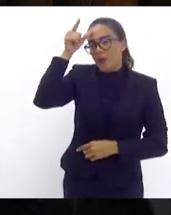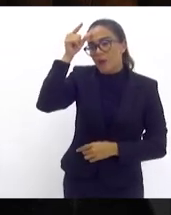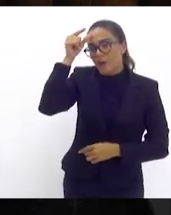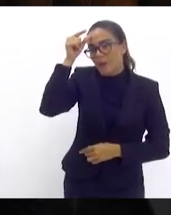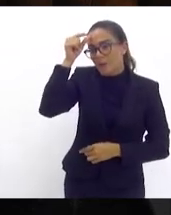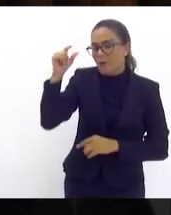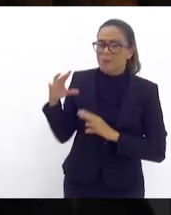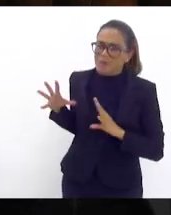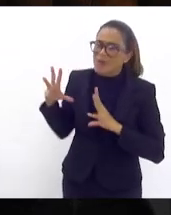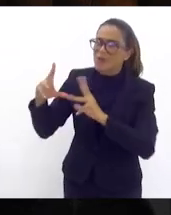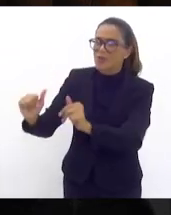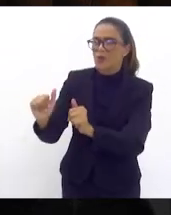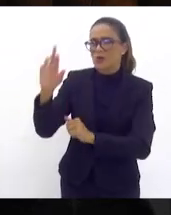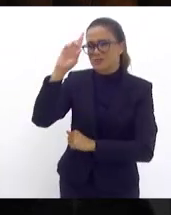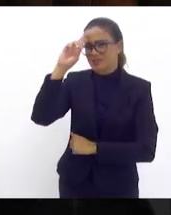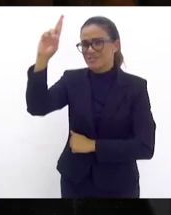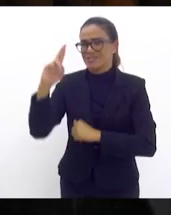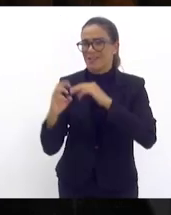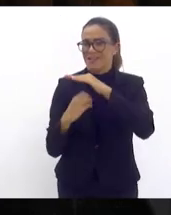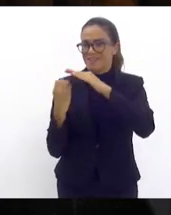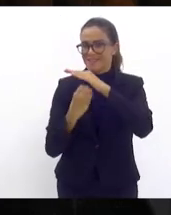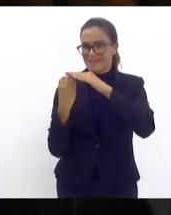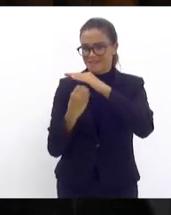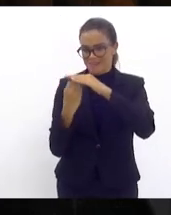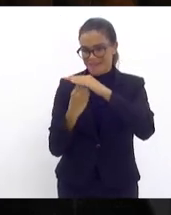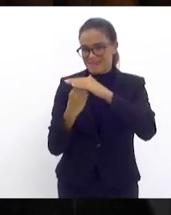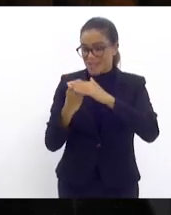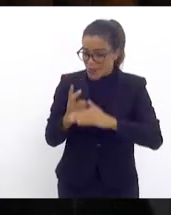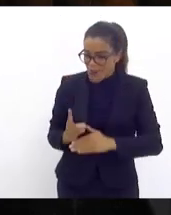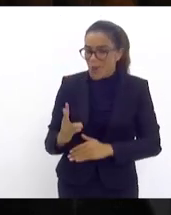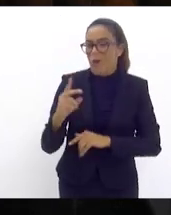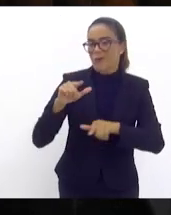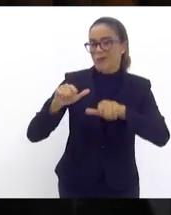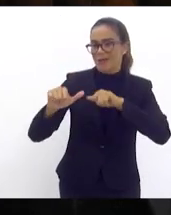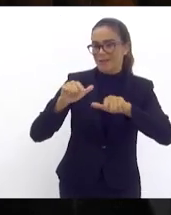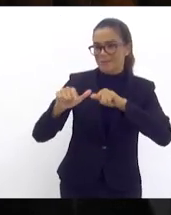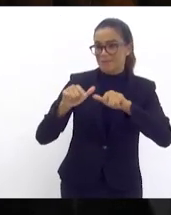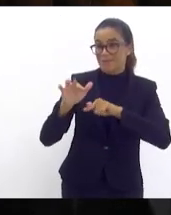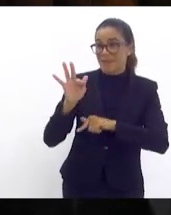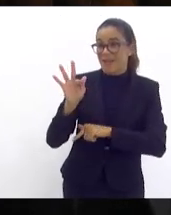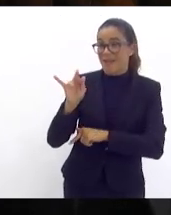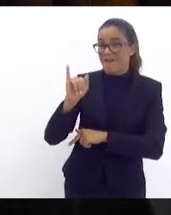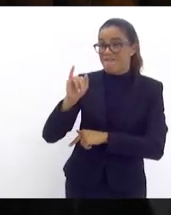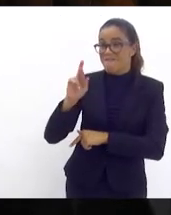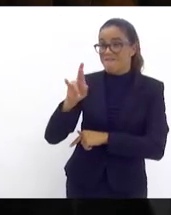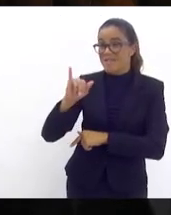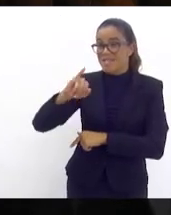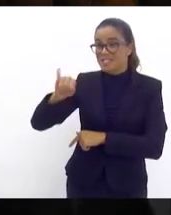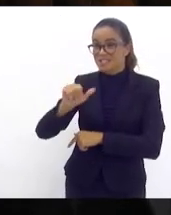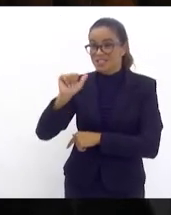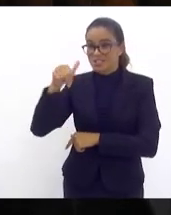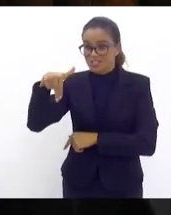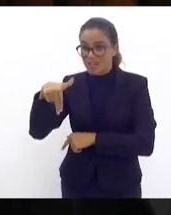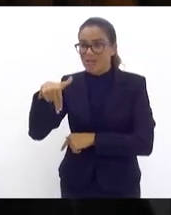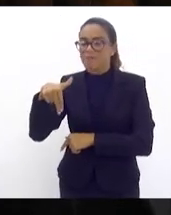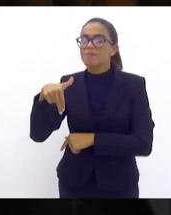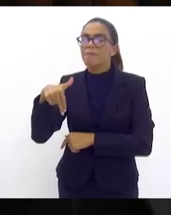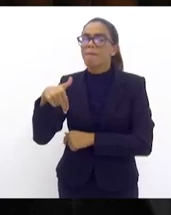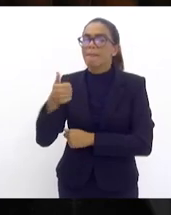vai dar um alívio para a manutenção de emprego na nossa cidade a Firjan ela deu um número